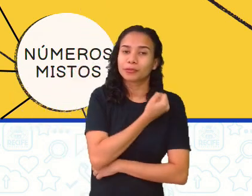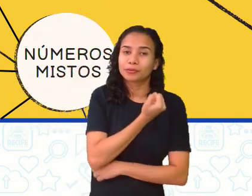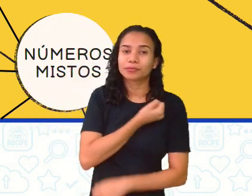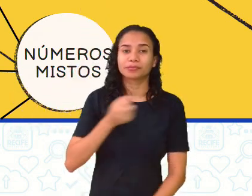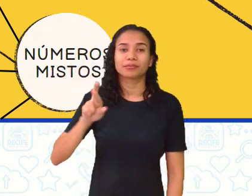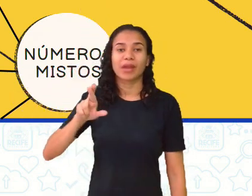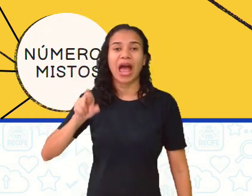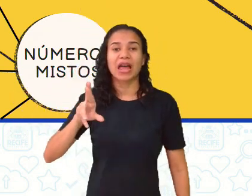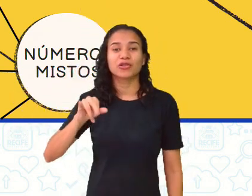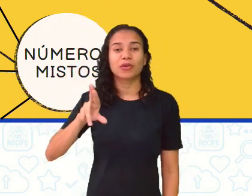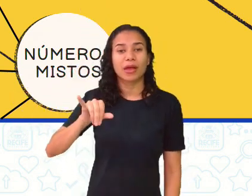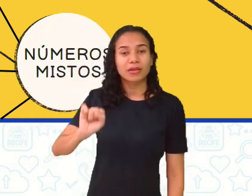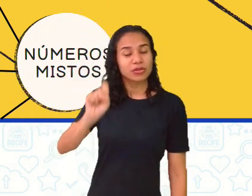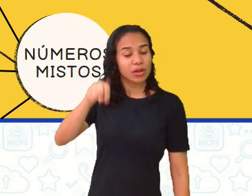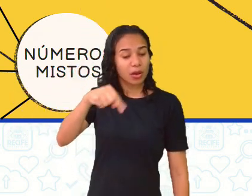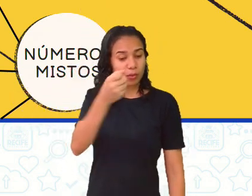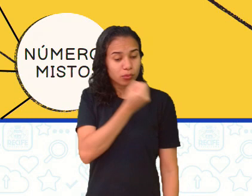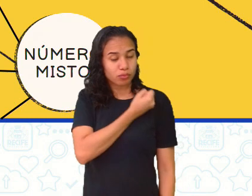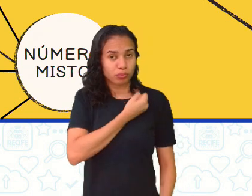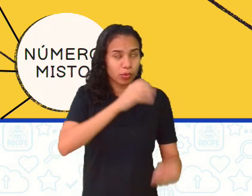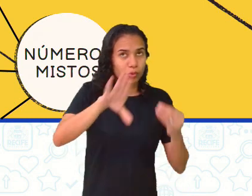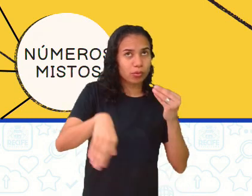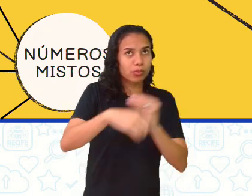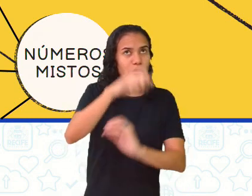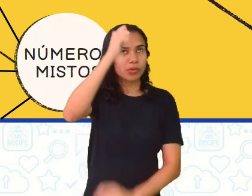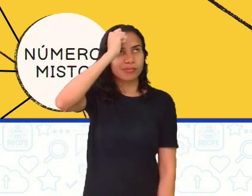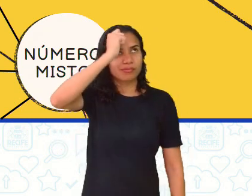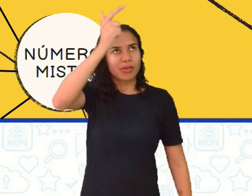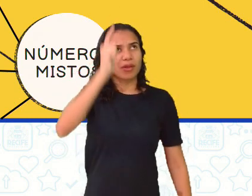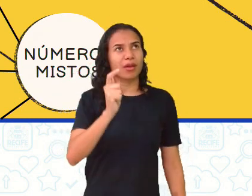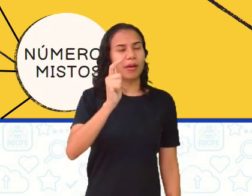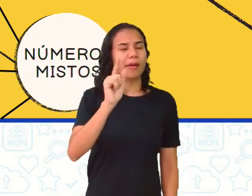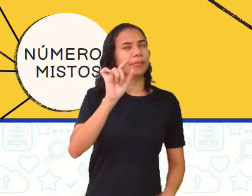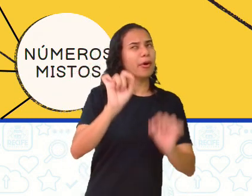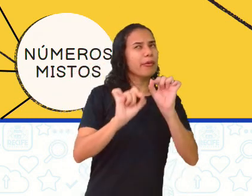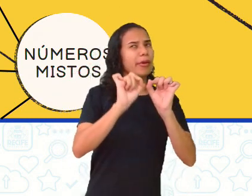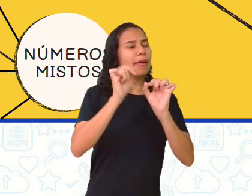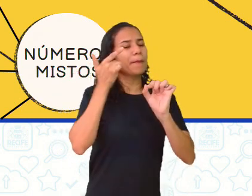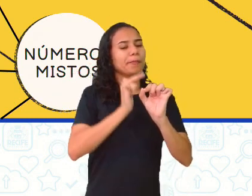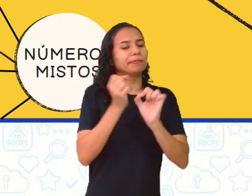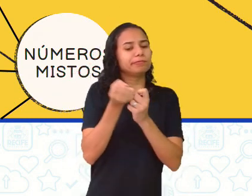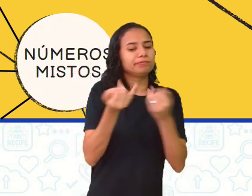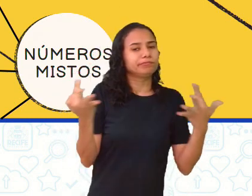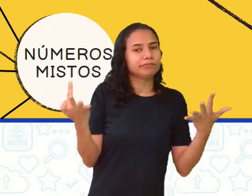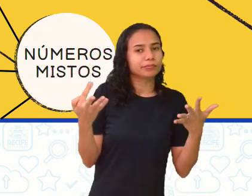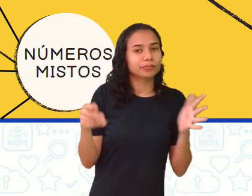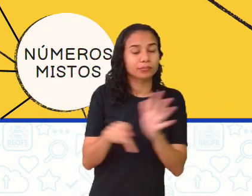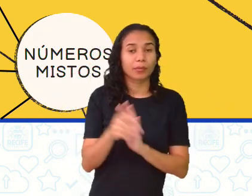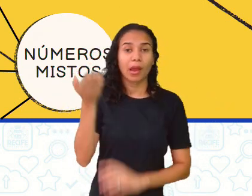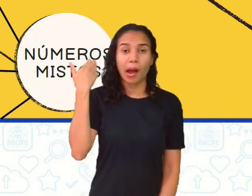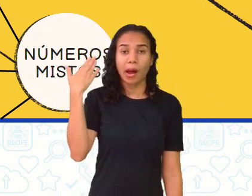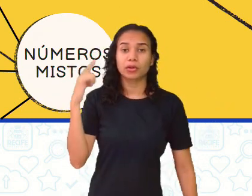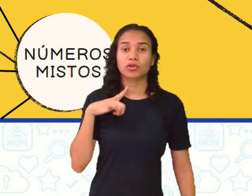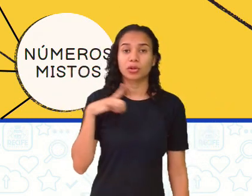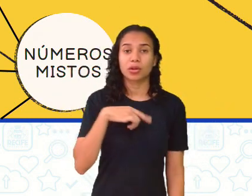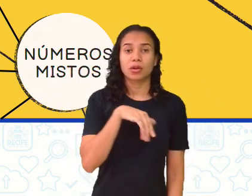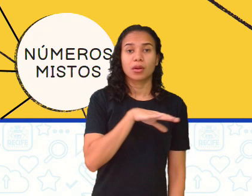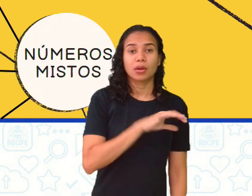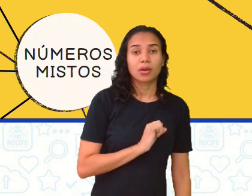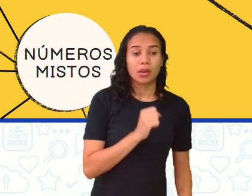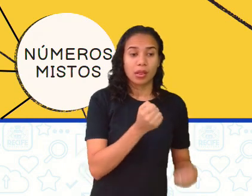é o número que ele foi inventado, para quê? Para medir, porque antes a gente só tinha os números